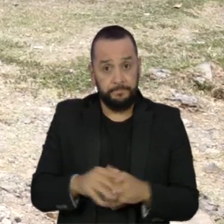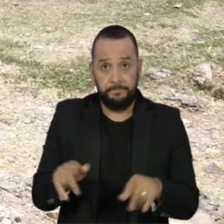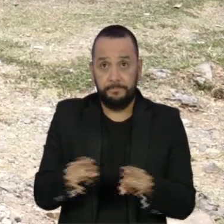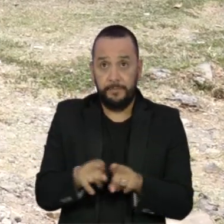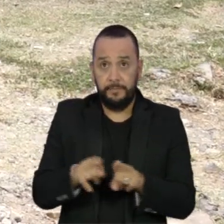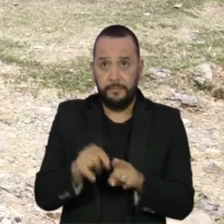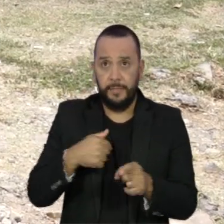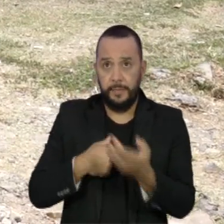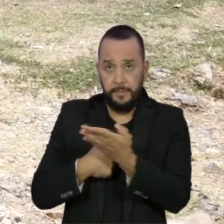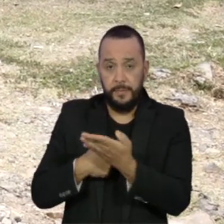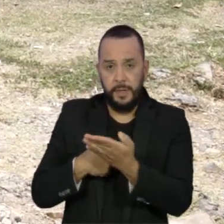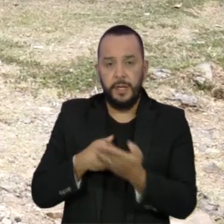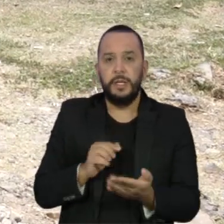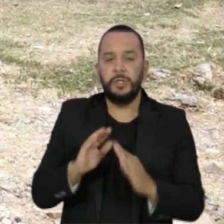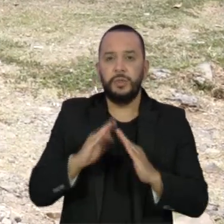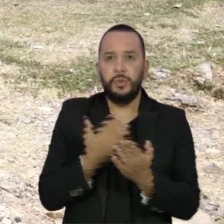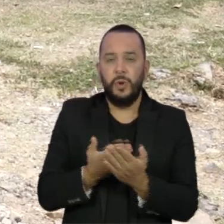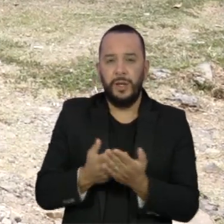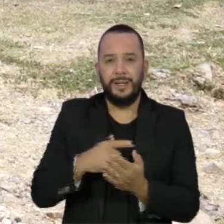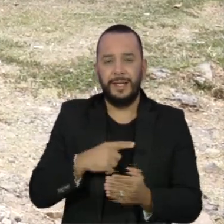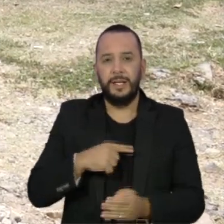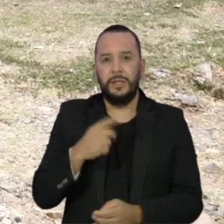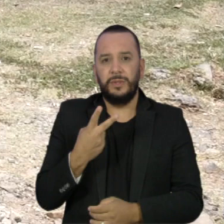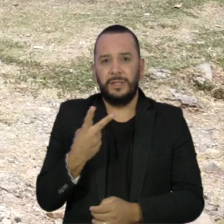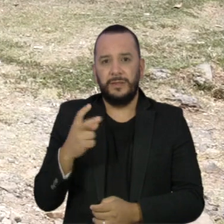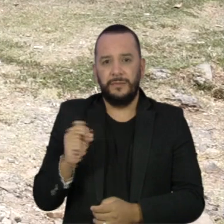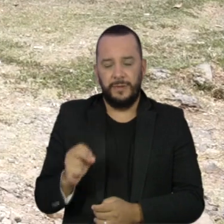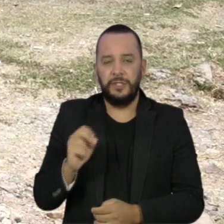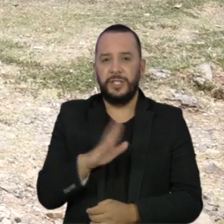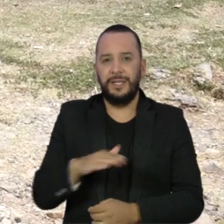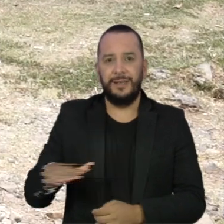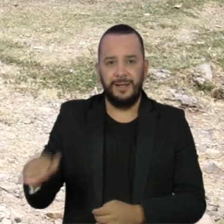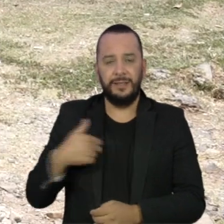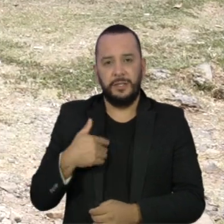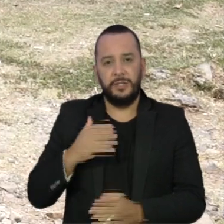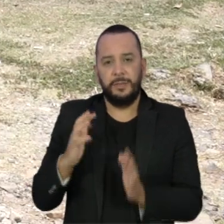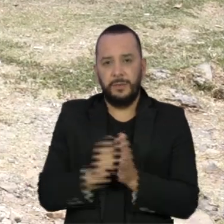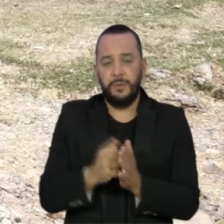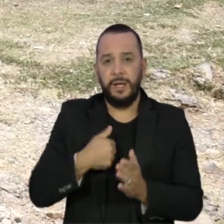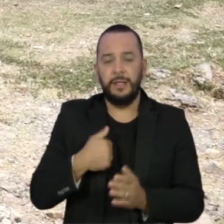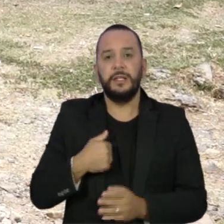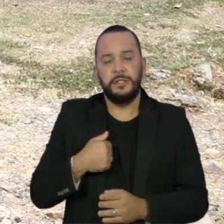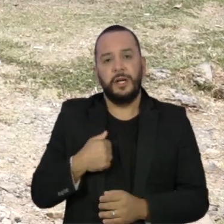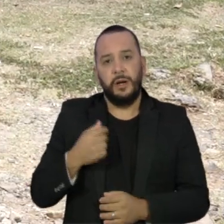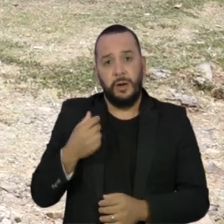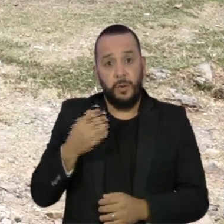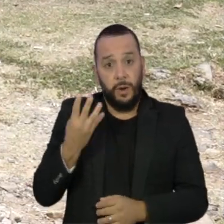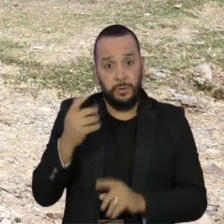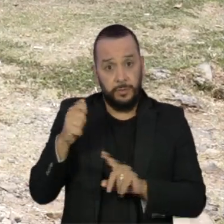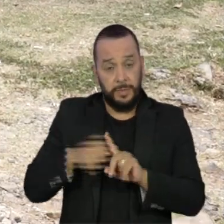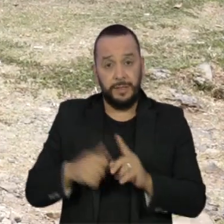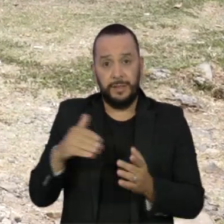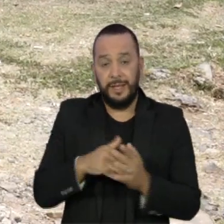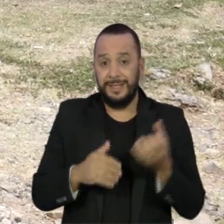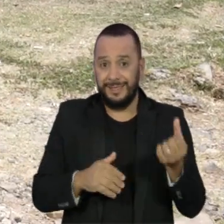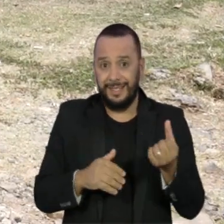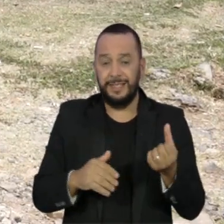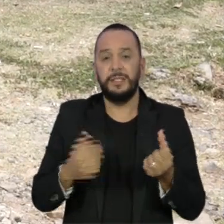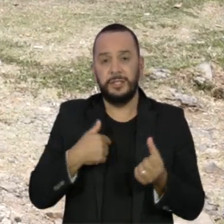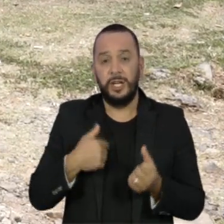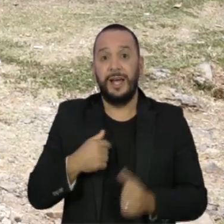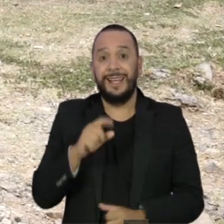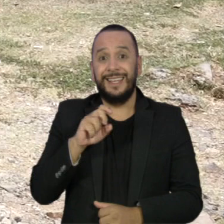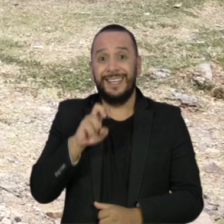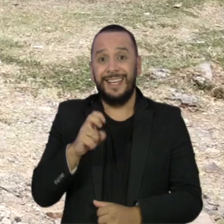integrado possui 220 crianças matriculadas de 4 meses a 6 anos. O arquipélago já registrou 511 casos de Covid-19.